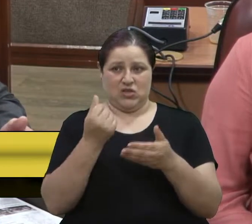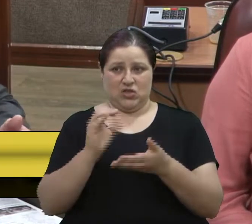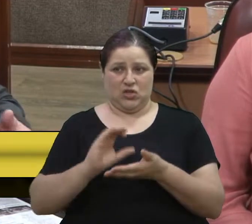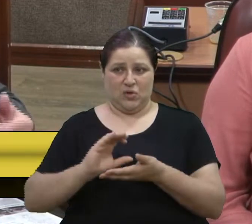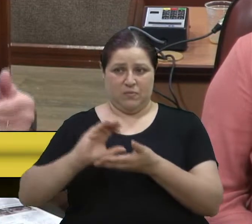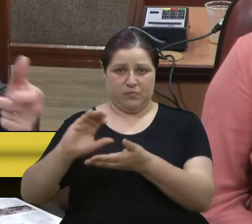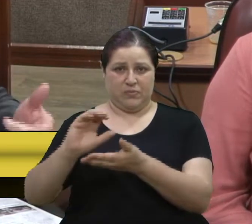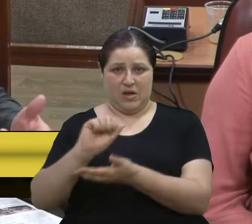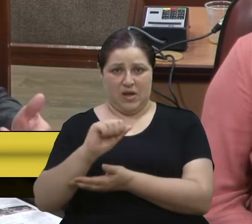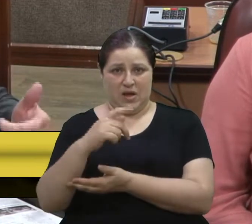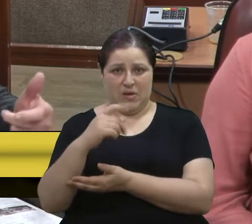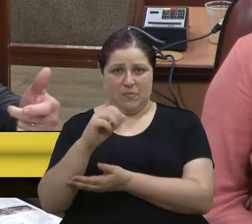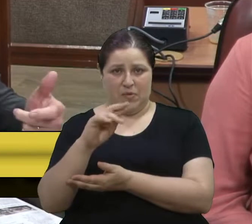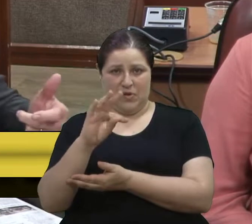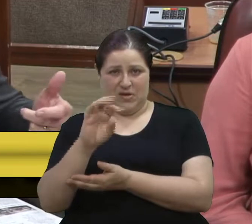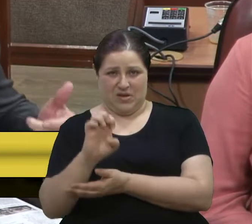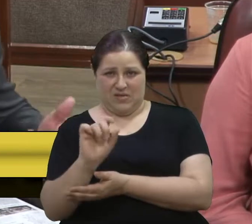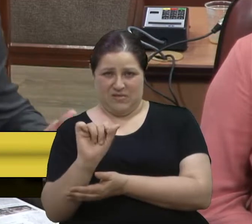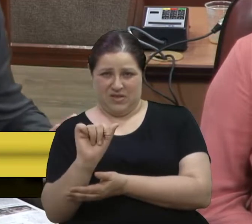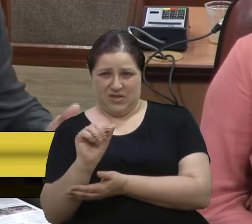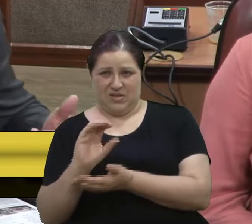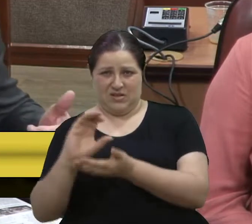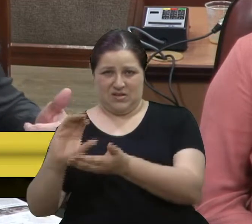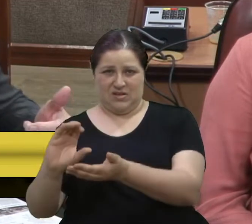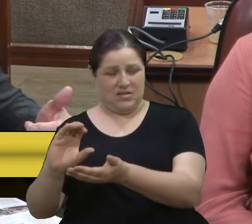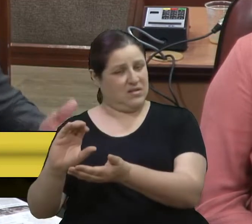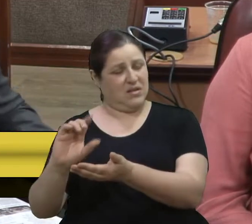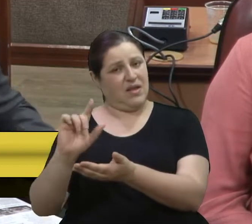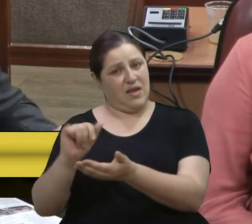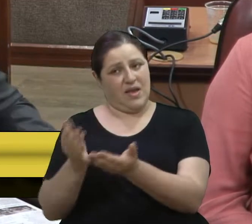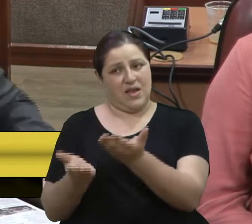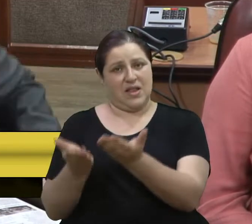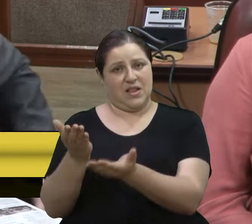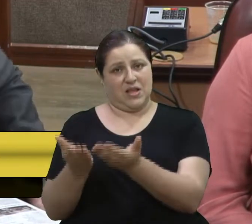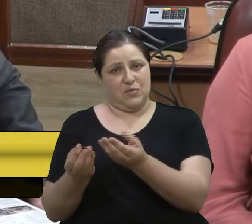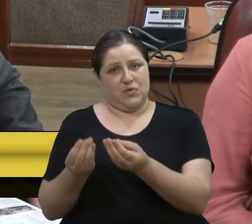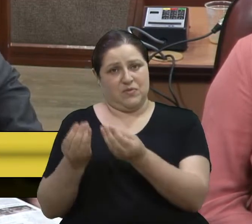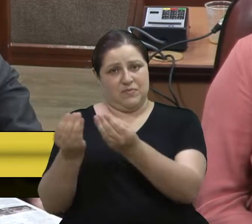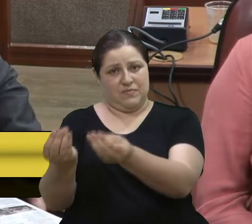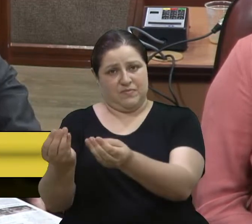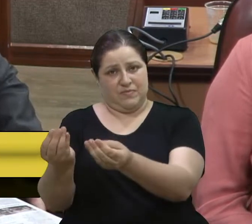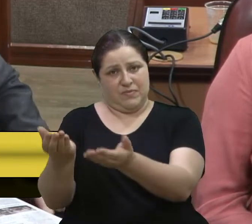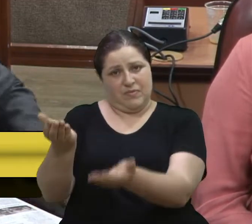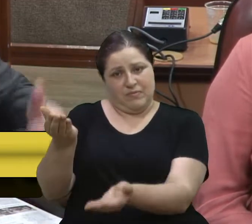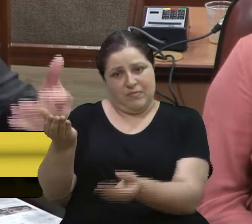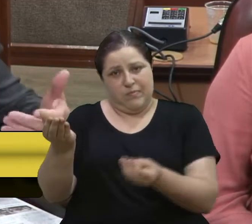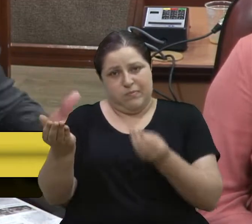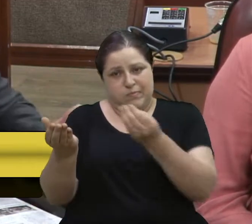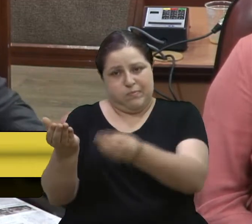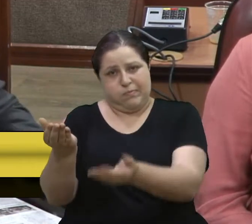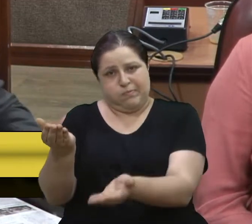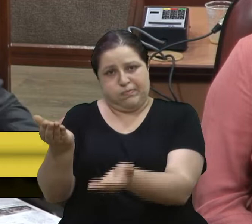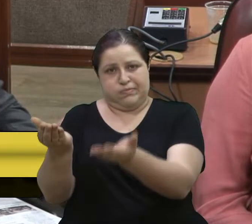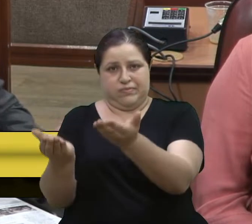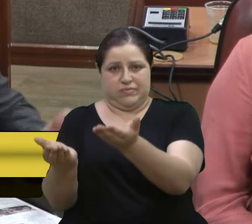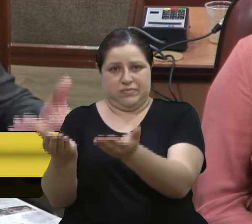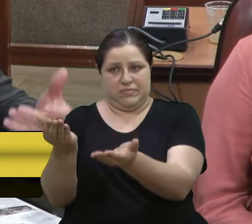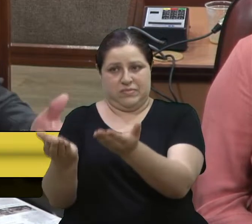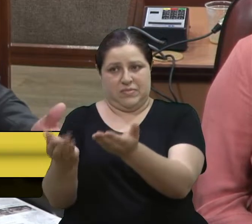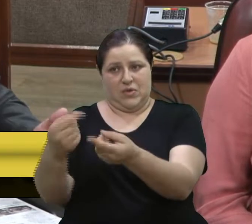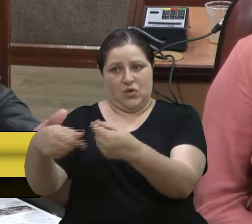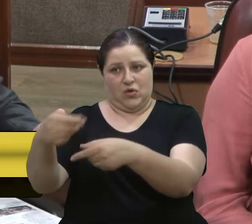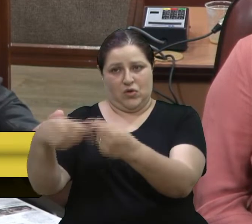Foi um equilíbrio relacionado ao econômico-financeiro da empresa.